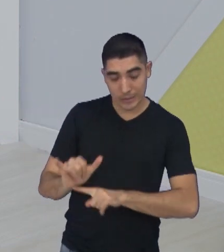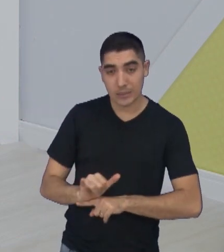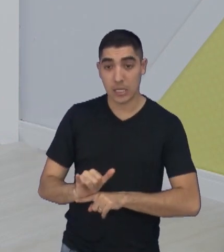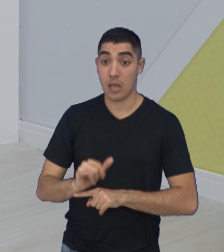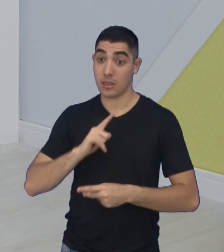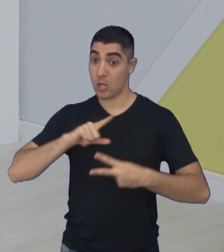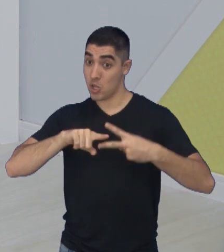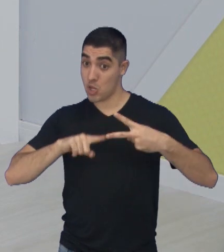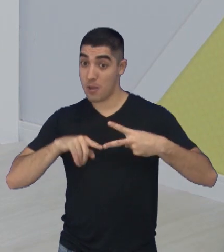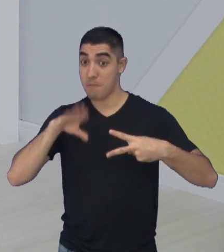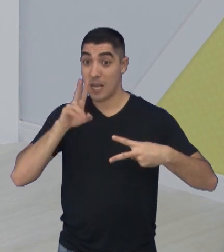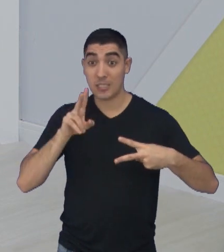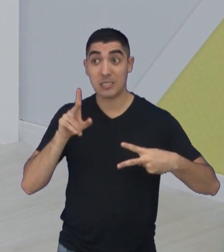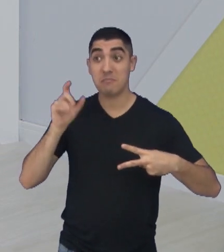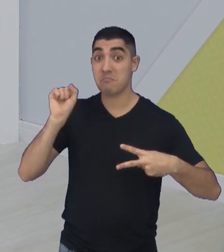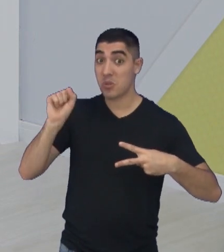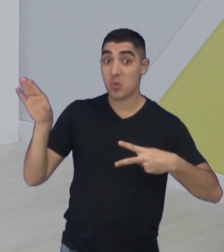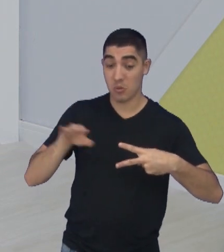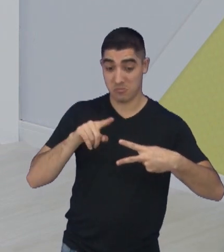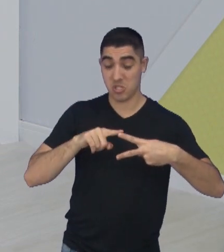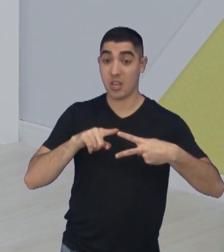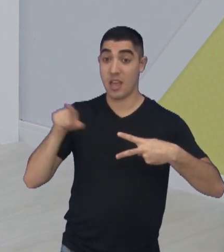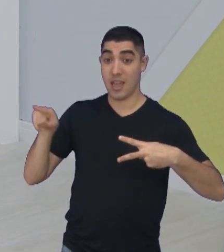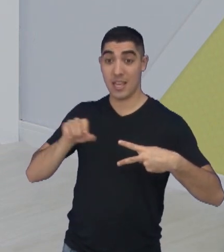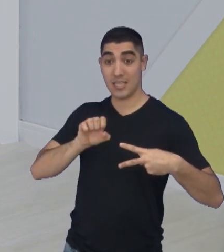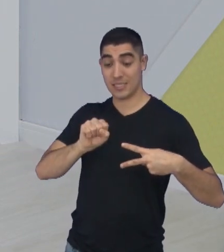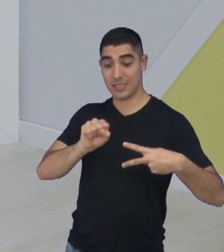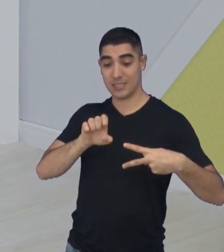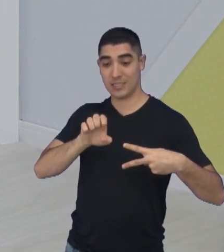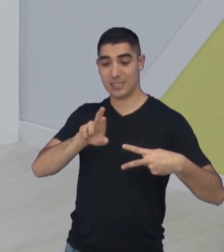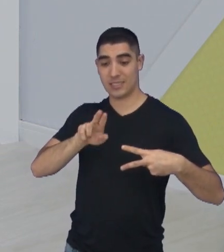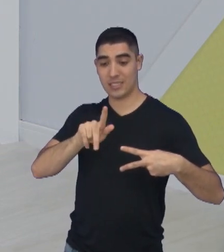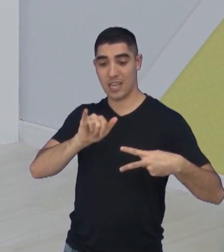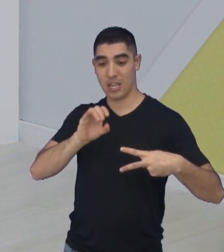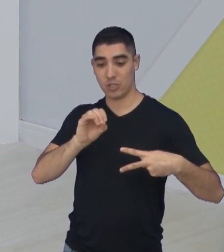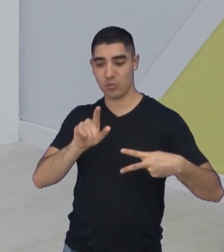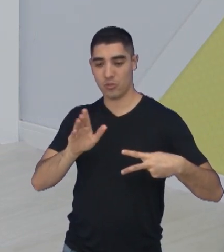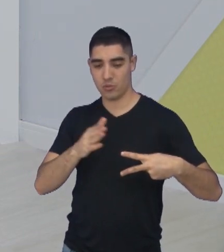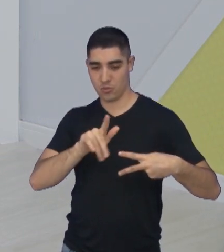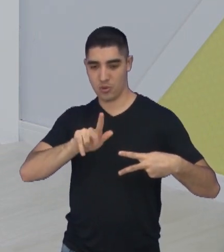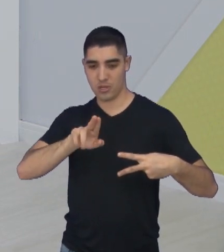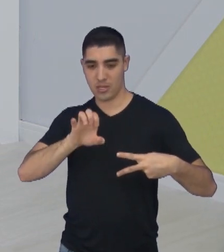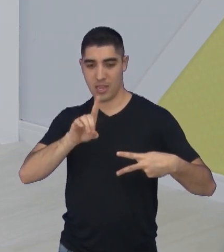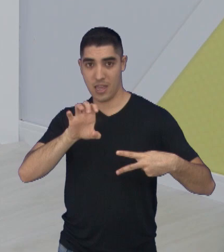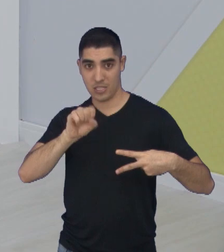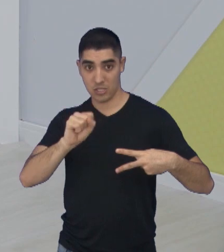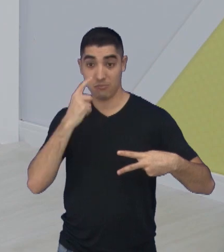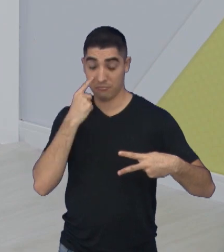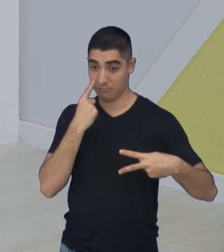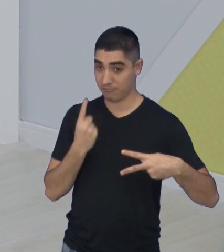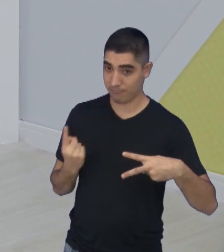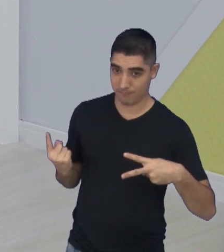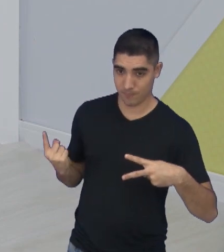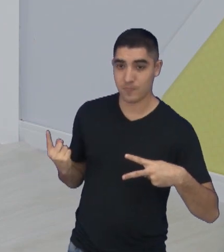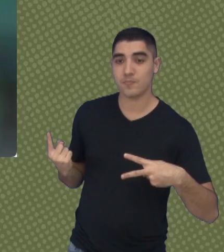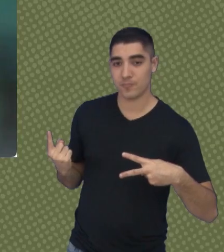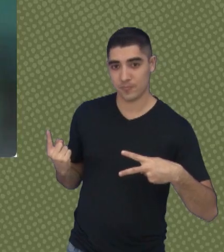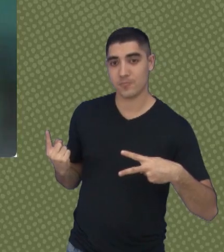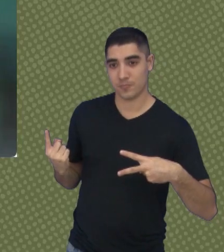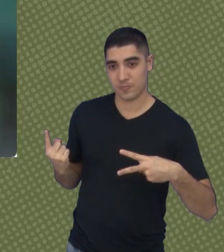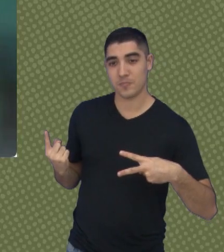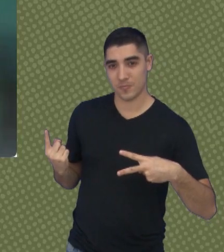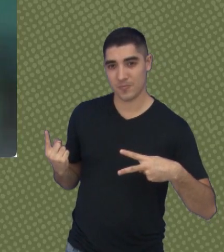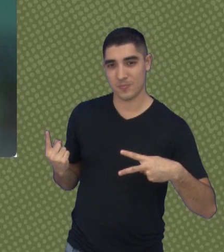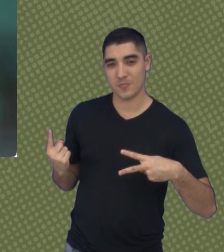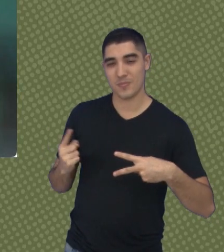fortes, o primeiro é o de Sérgio Guedes, Sérgio Guedes, está aí na tela para você, põe em tela cheia, Matheus, por favor, Sérgio Guedes aí, também o